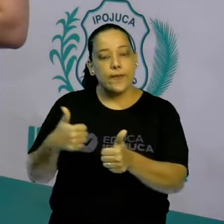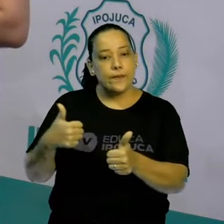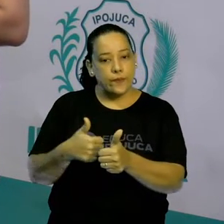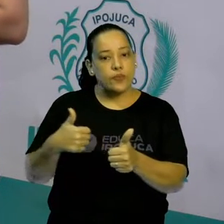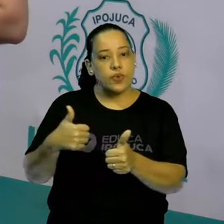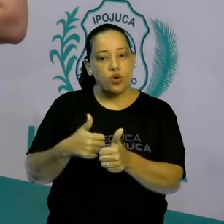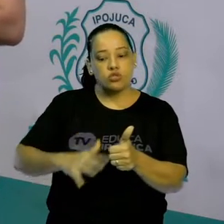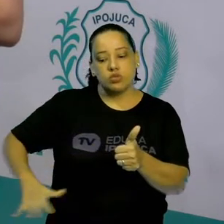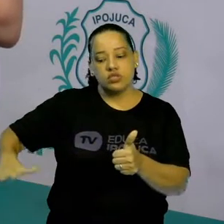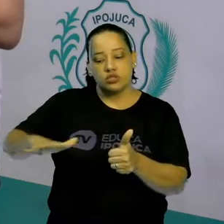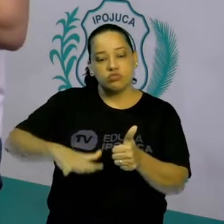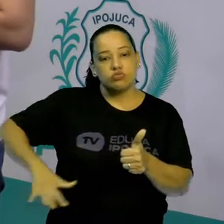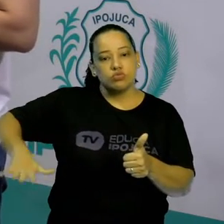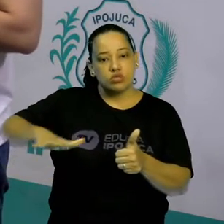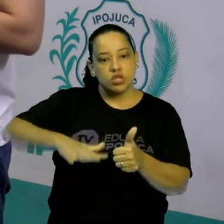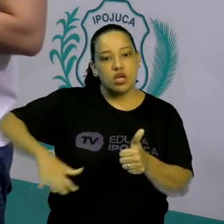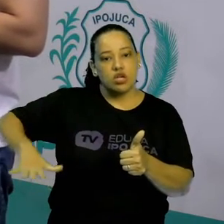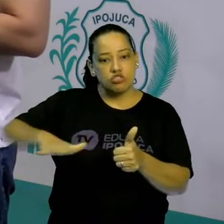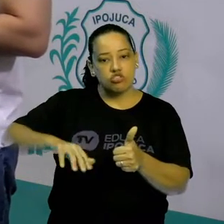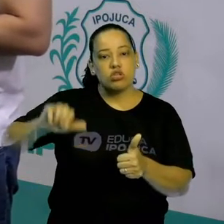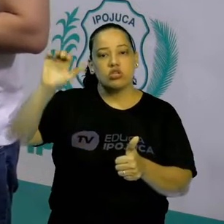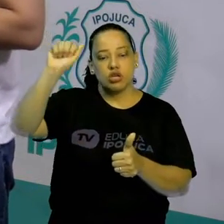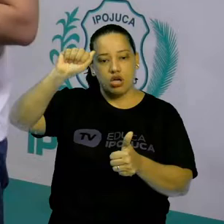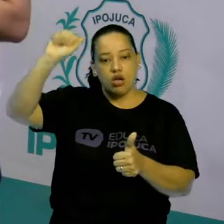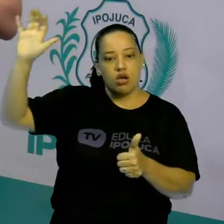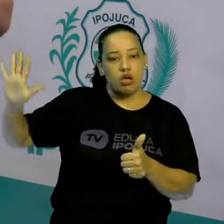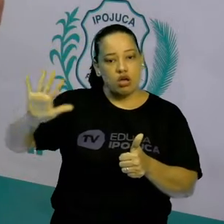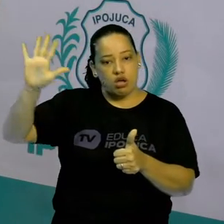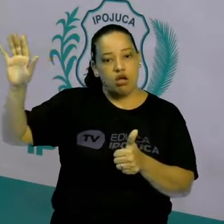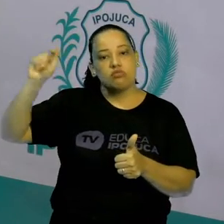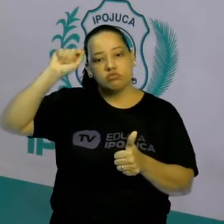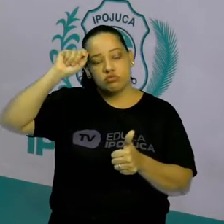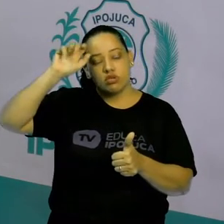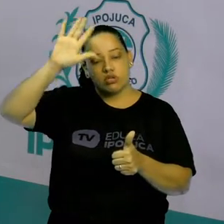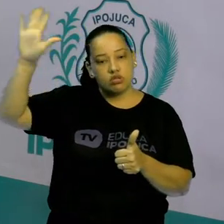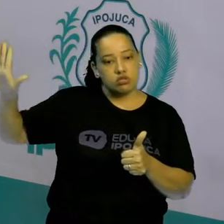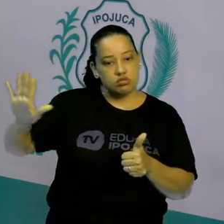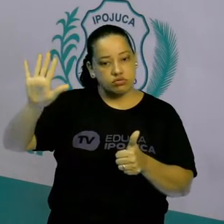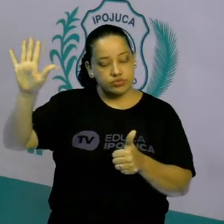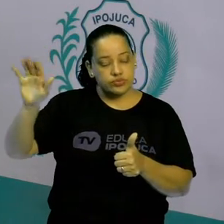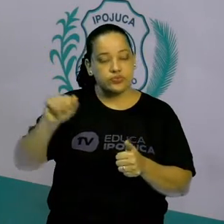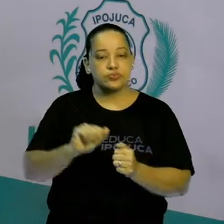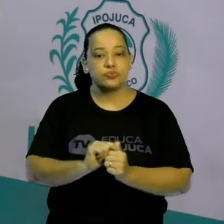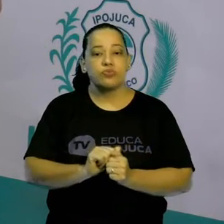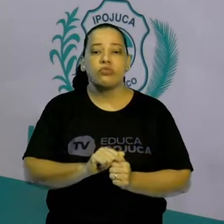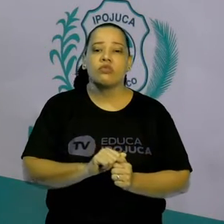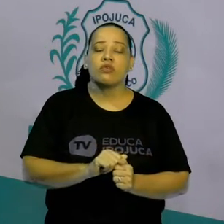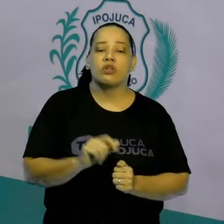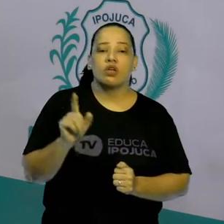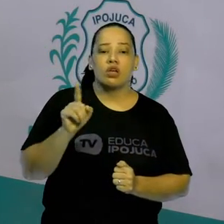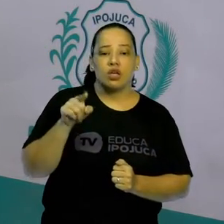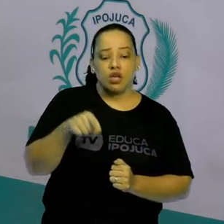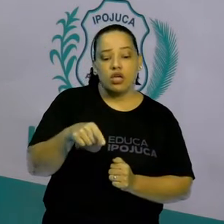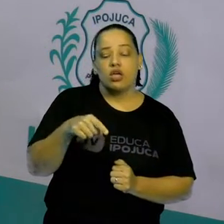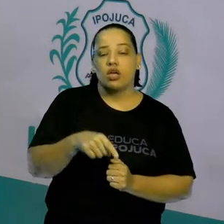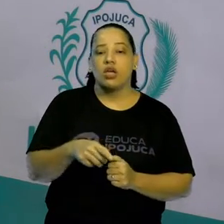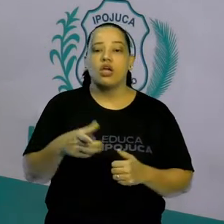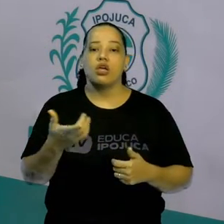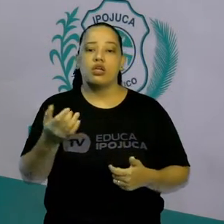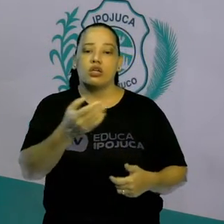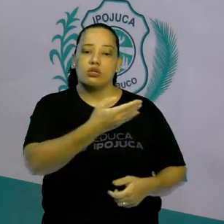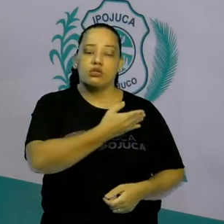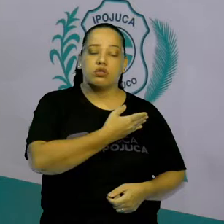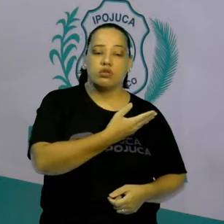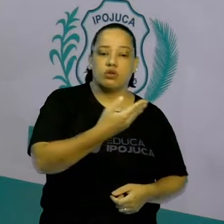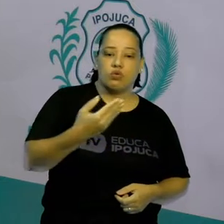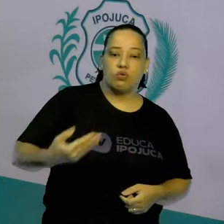Essa região aqui na África, tá bem? O Reino do Congo, ele, como o nome diz, ele era